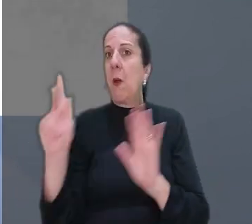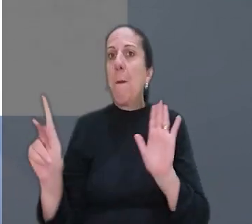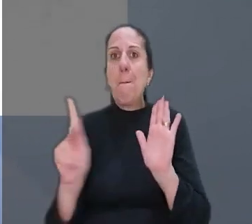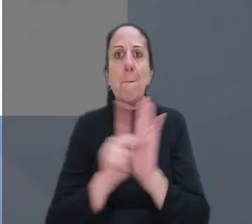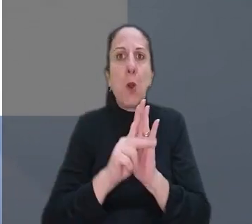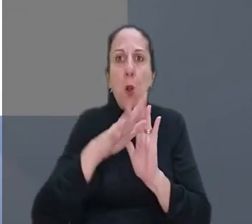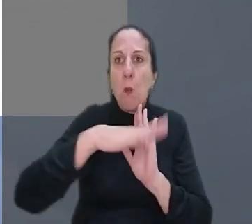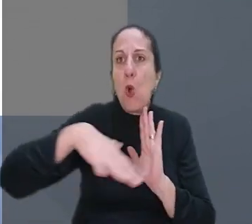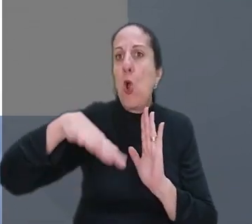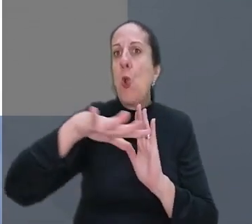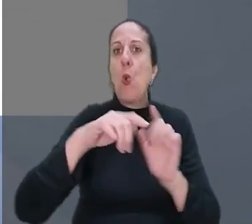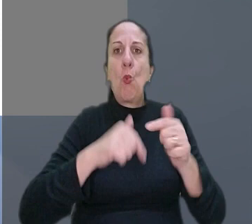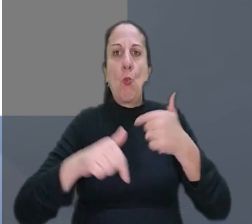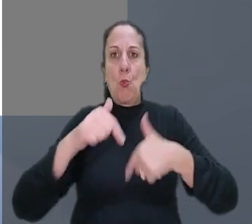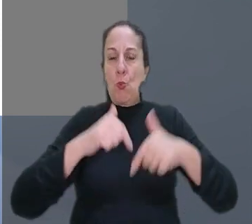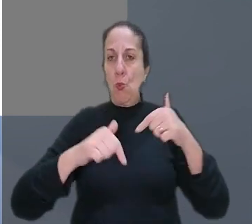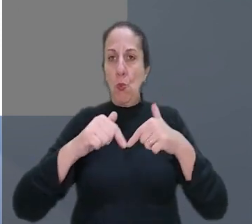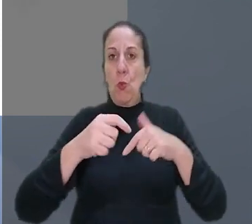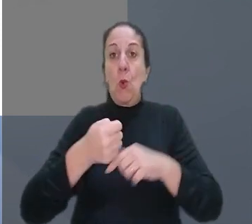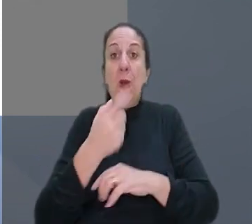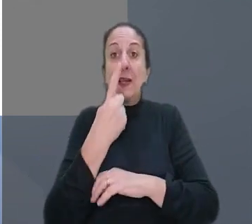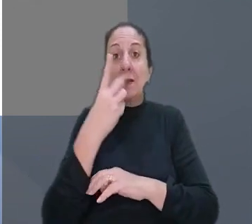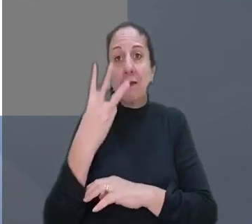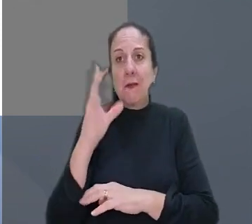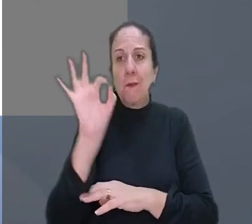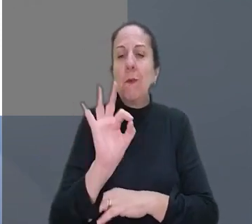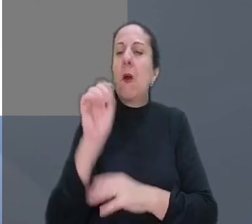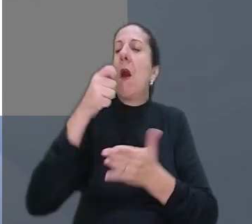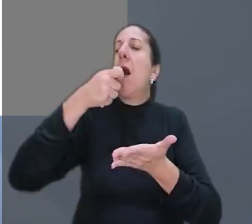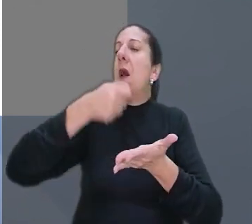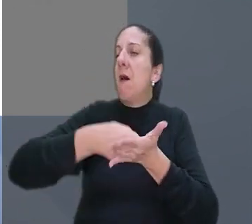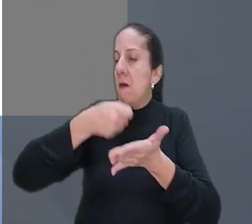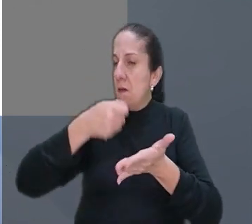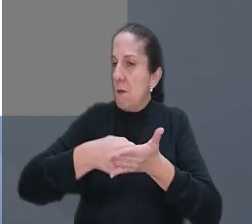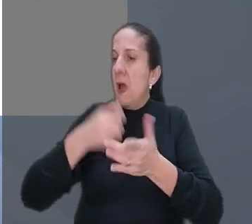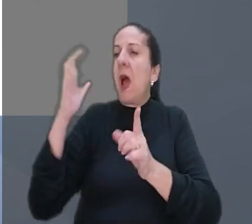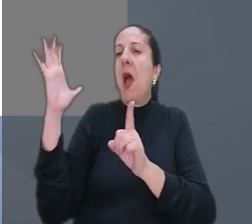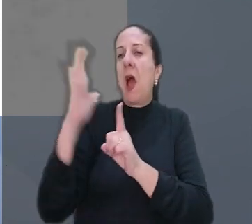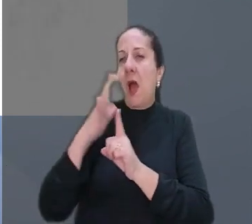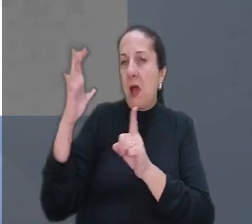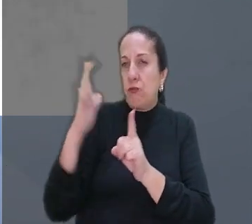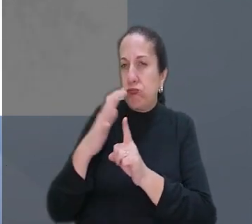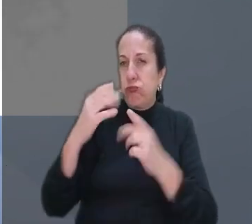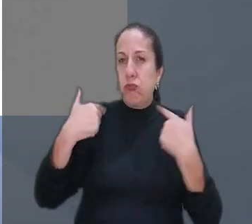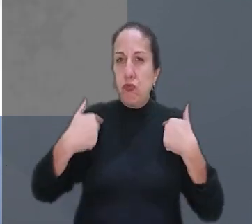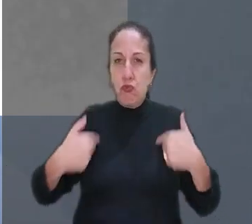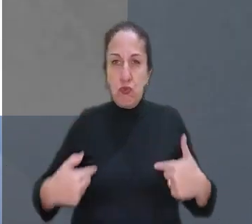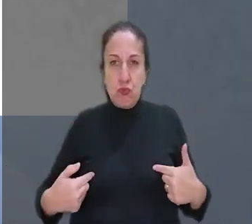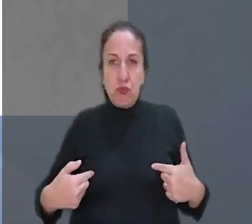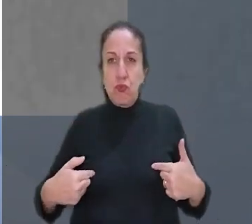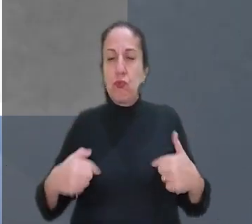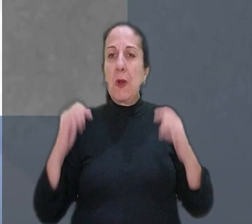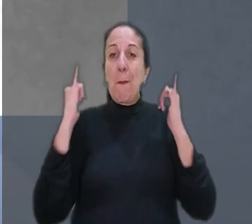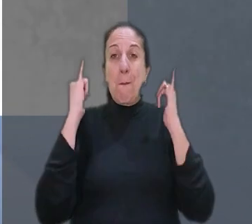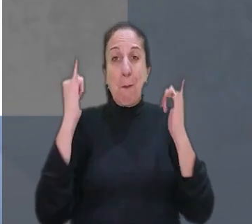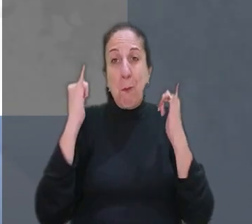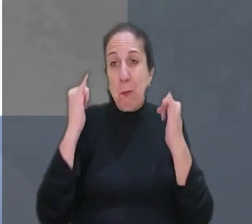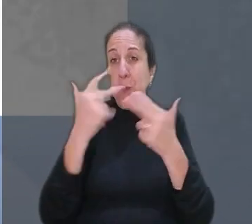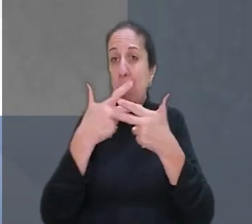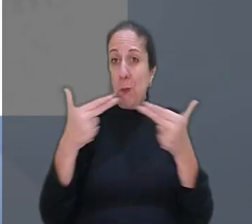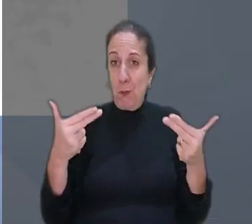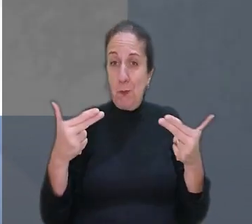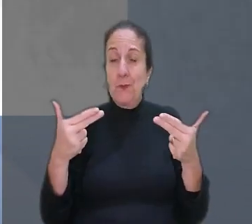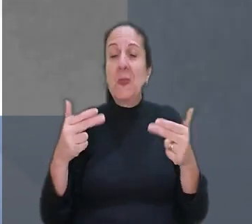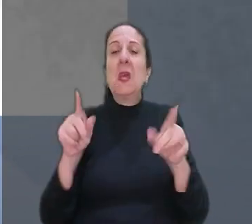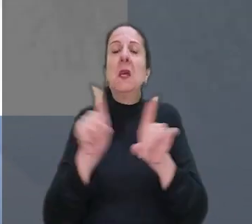veio do próprio ambiente de trabalho. Quase 13% afirmaram terem sido assediadas fisicamente em transporte